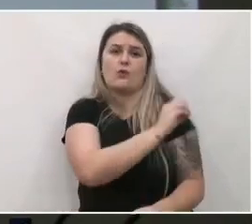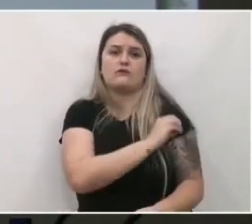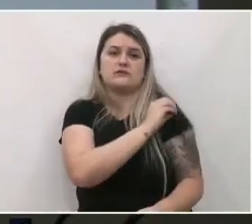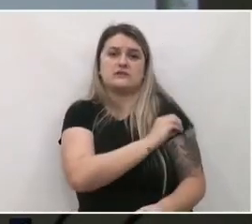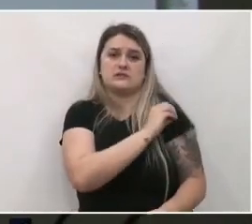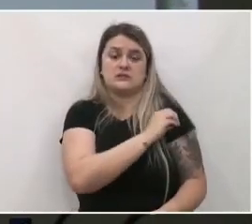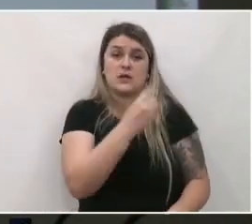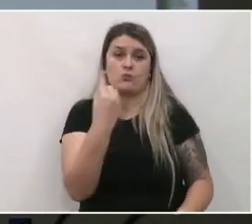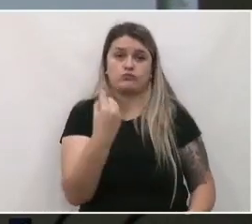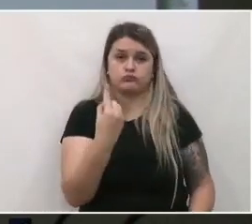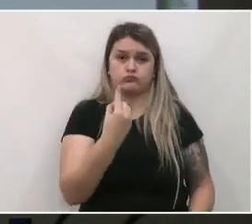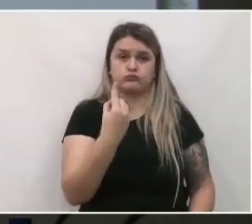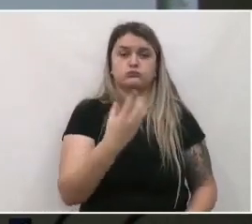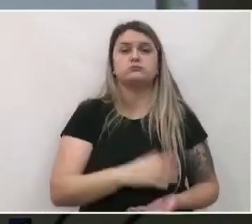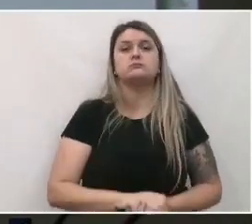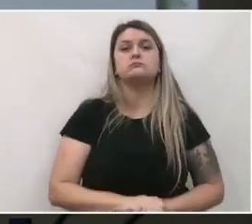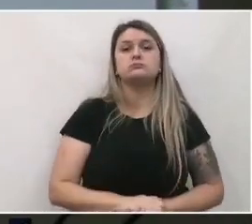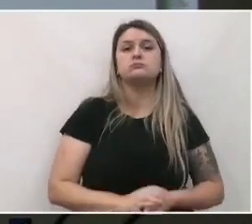parte 1.